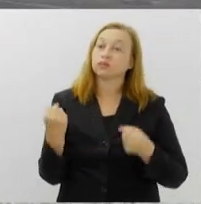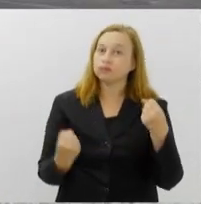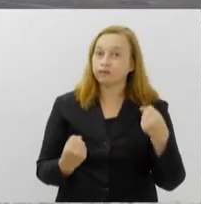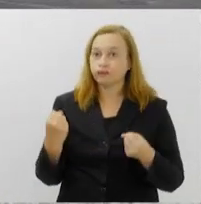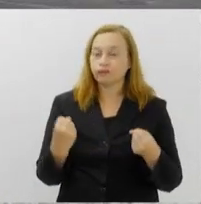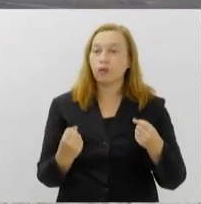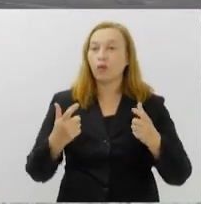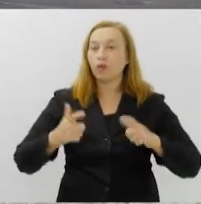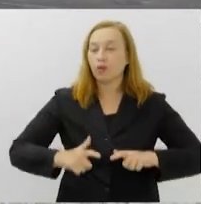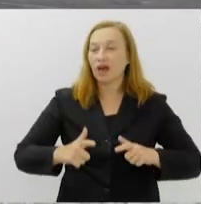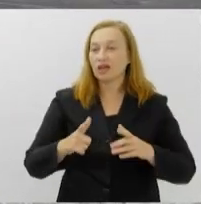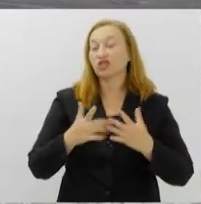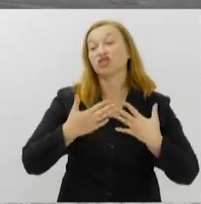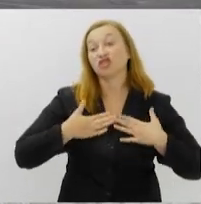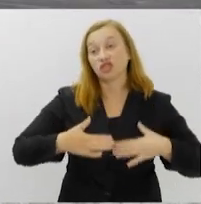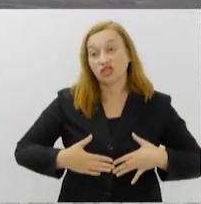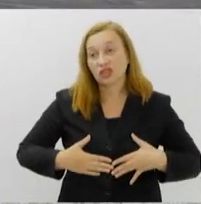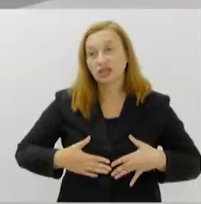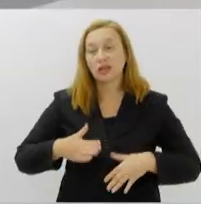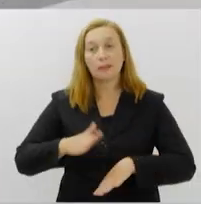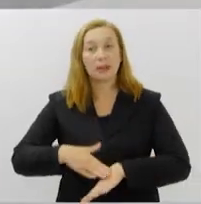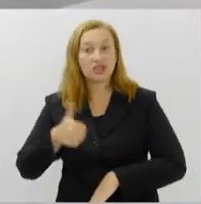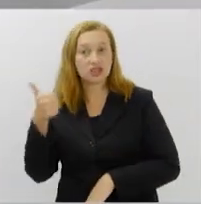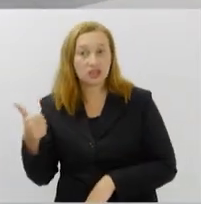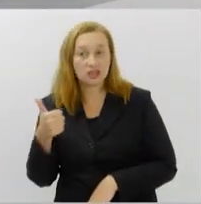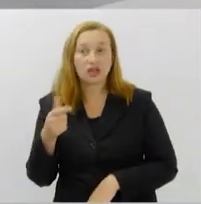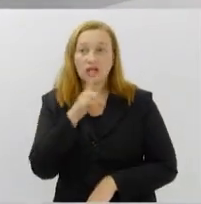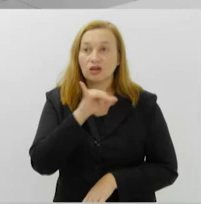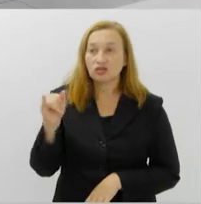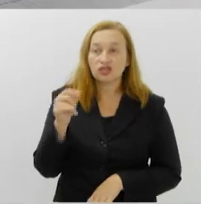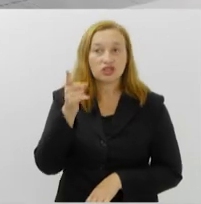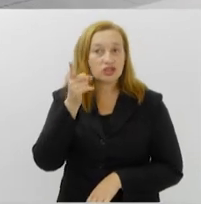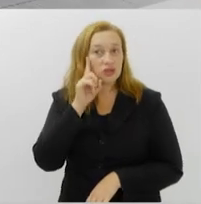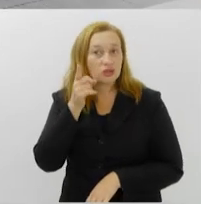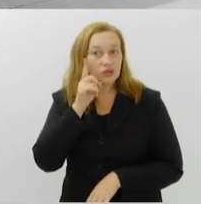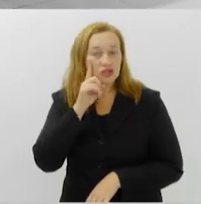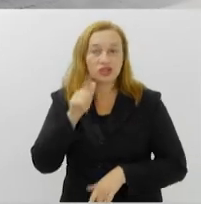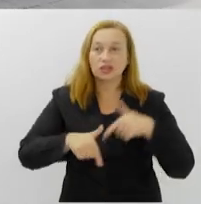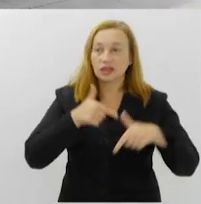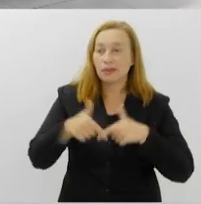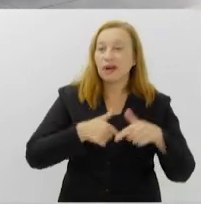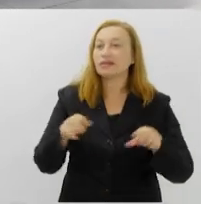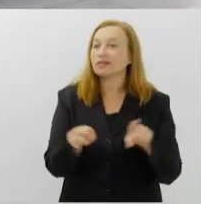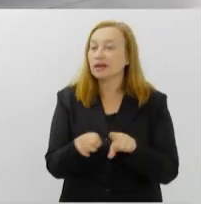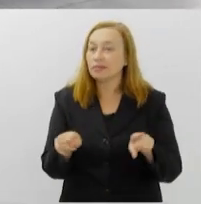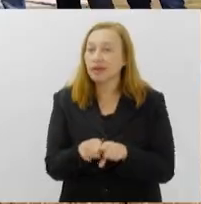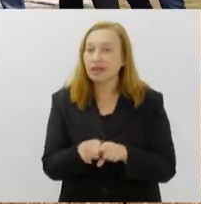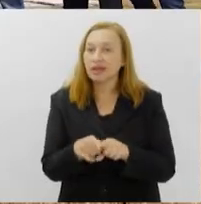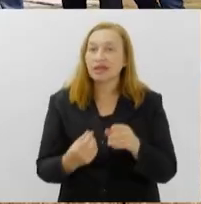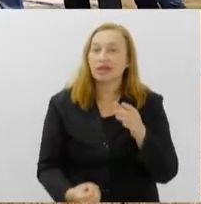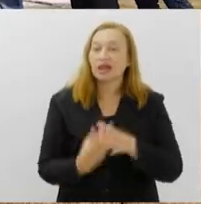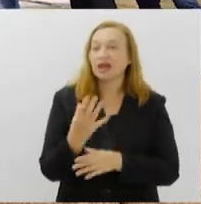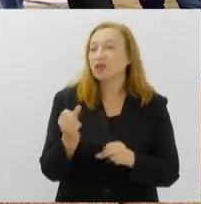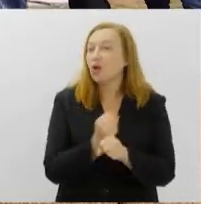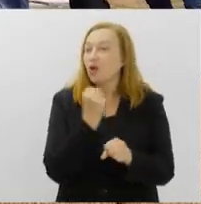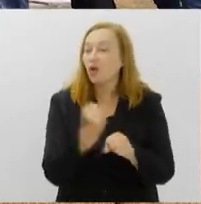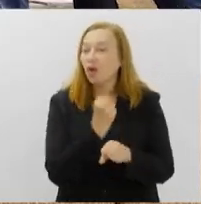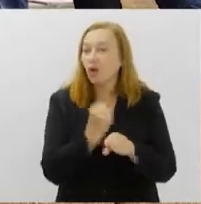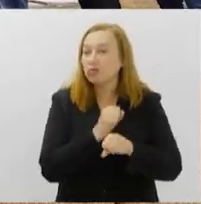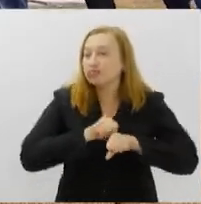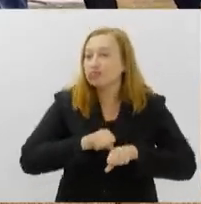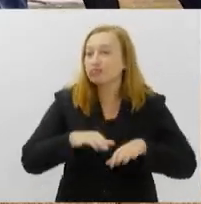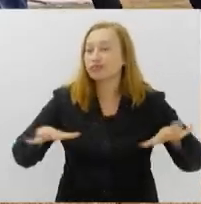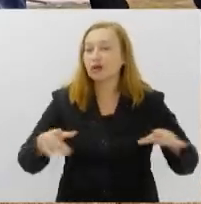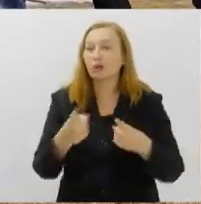e descanso veio trazer mais dignidade ao dia a dia de trabalho. Também foram lançadas obras de ampliação da